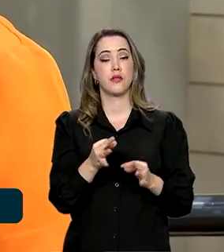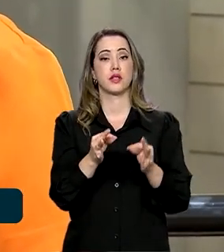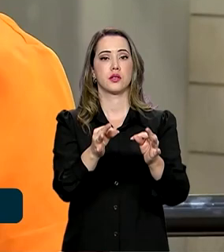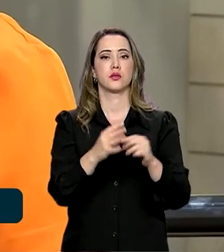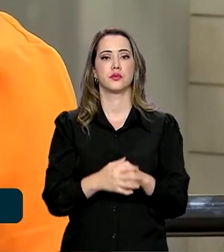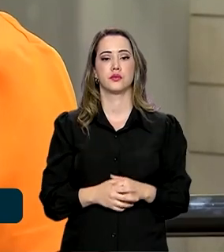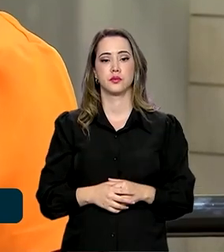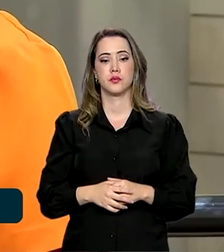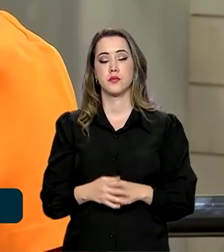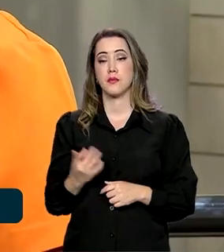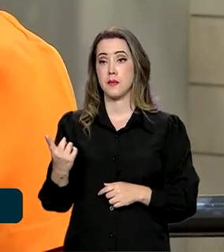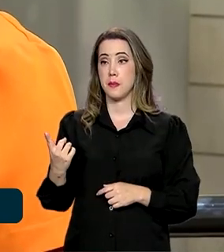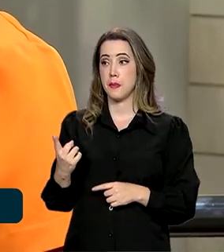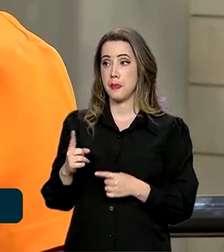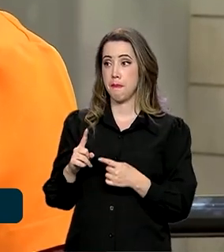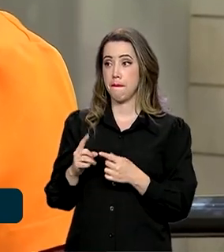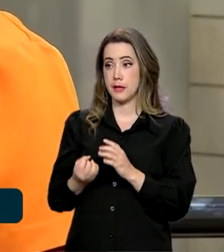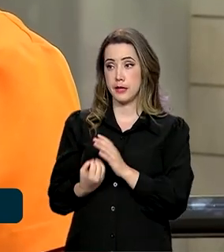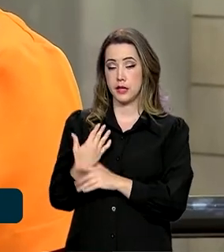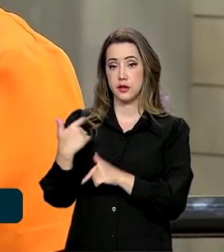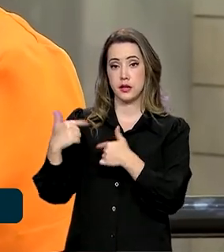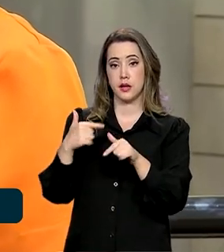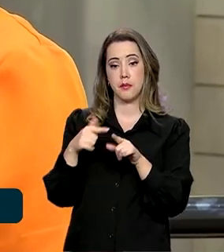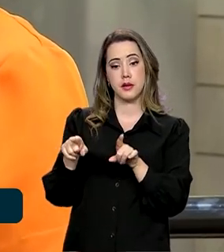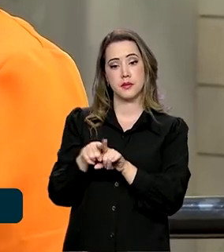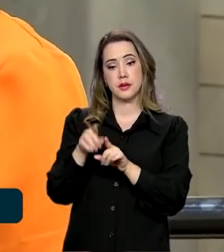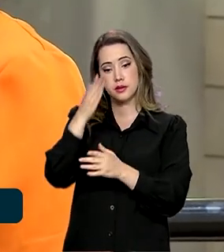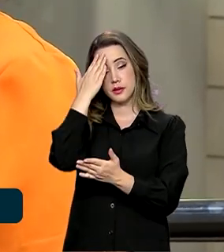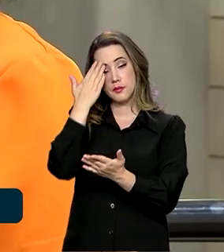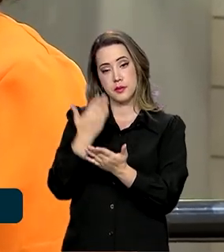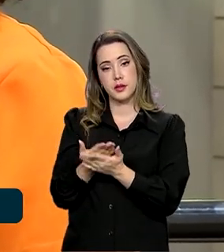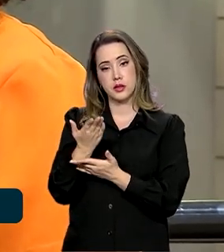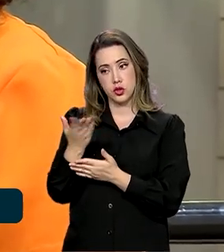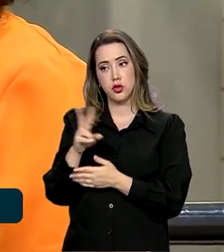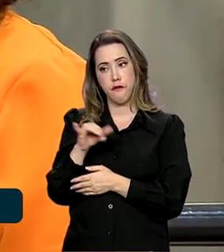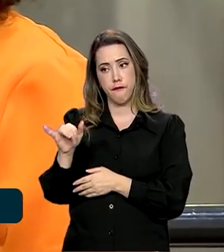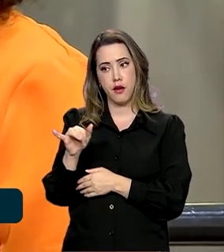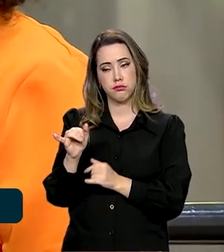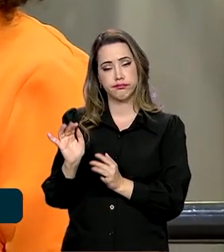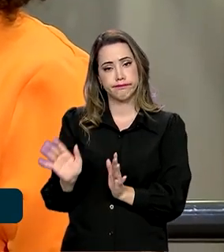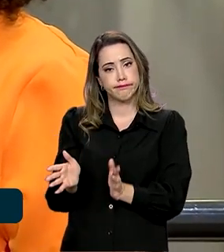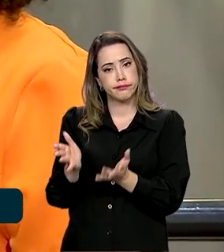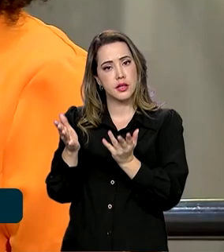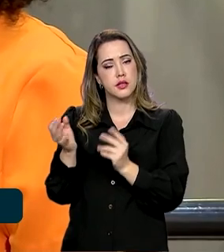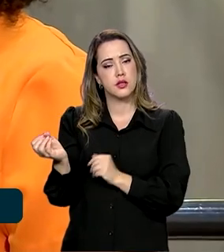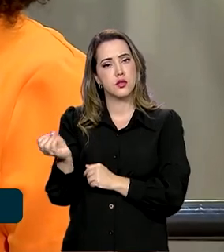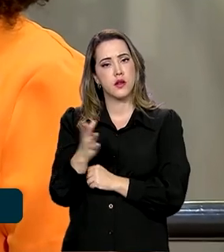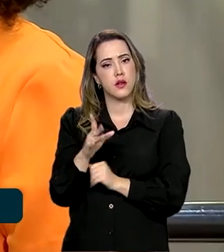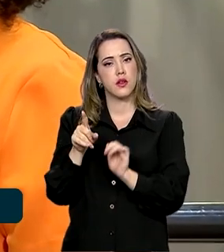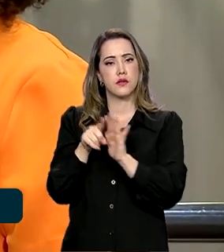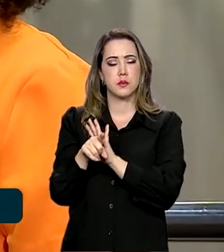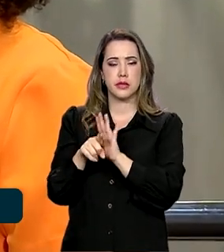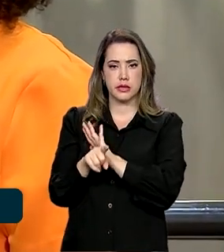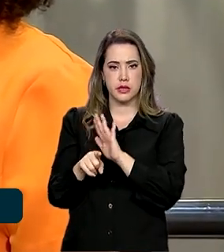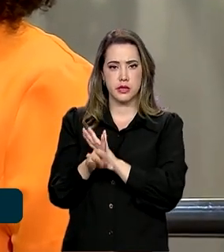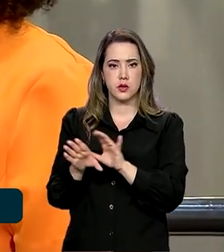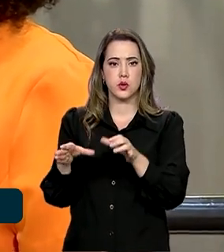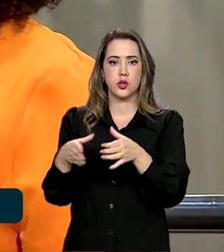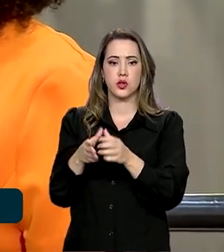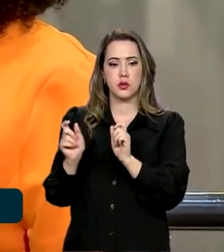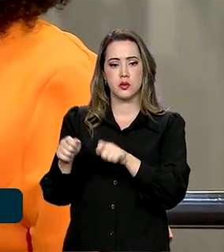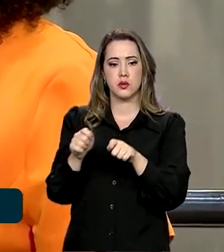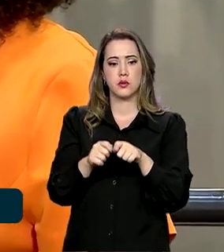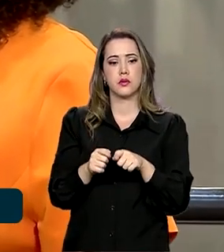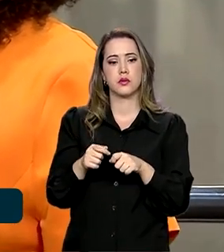emprego, mas a senhora também acredita que vai incentivar novos pesquisadores, dar fôlego